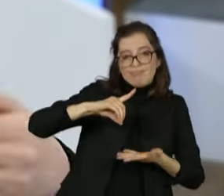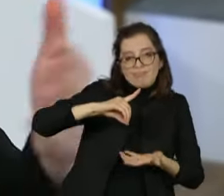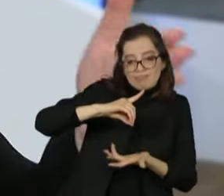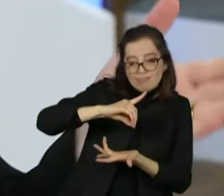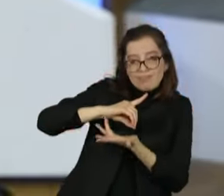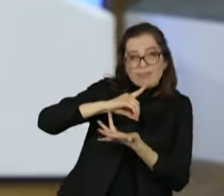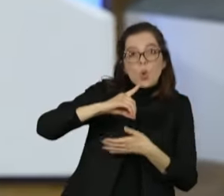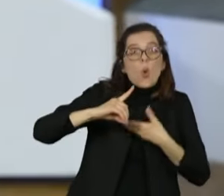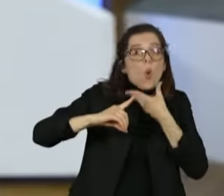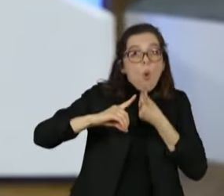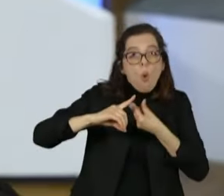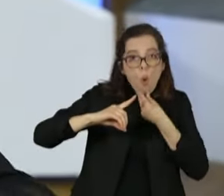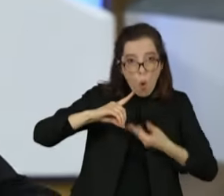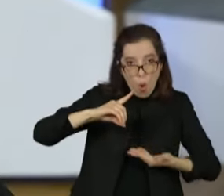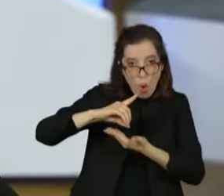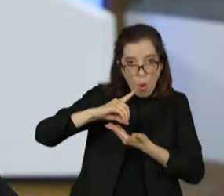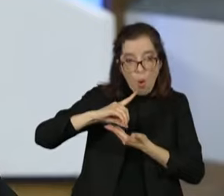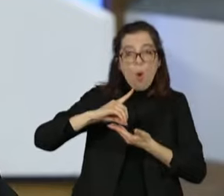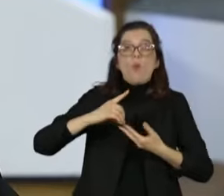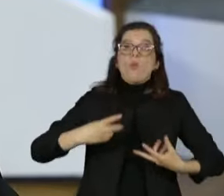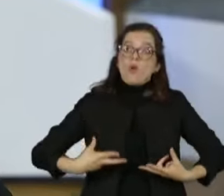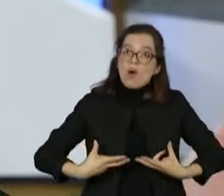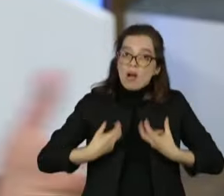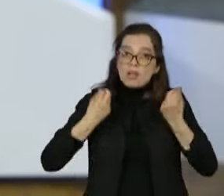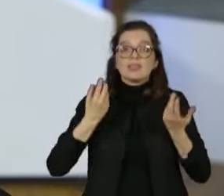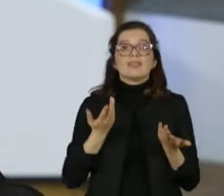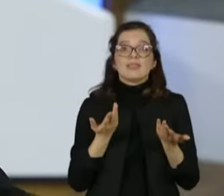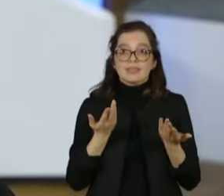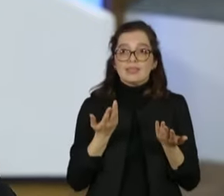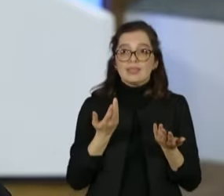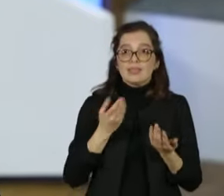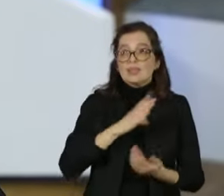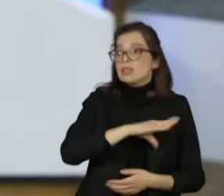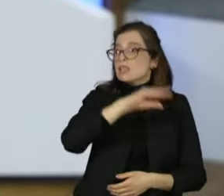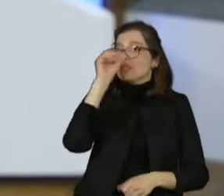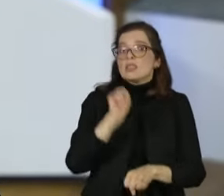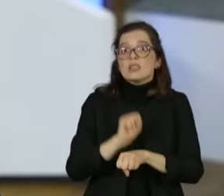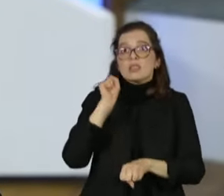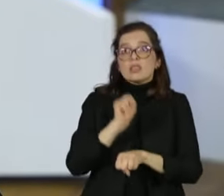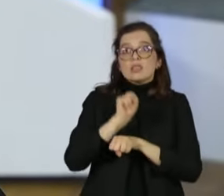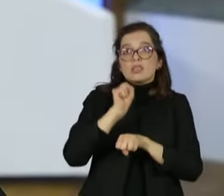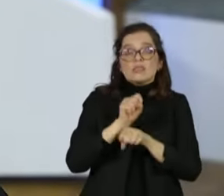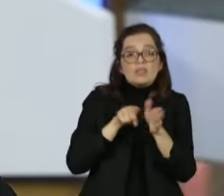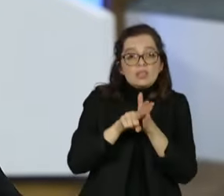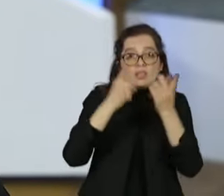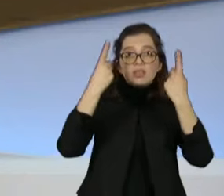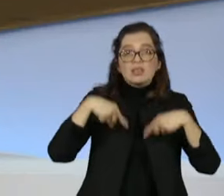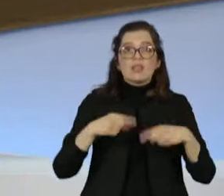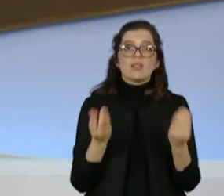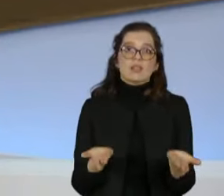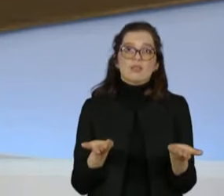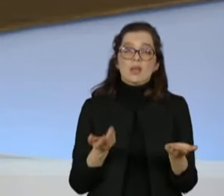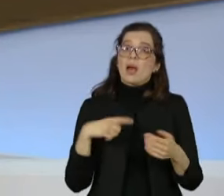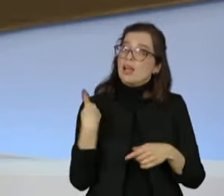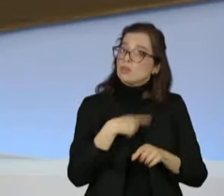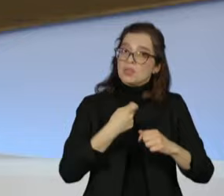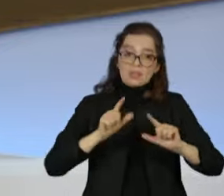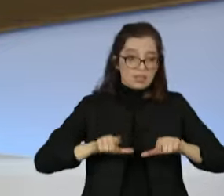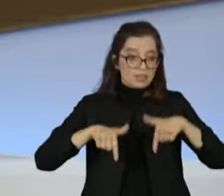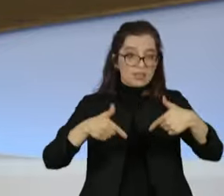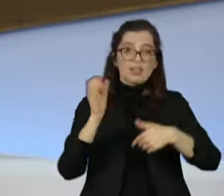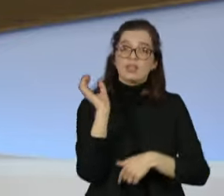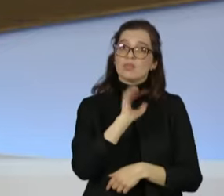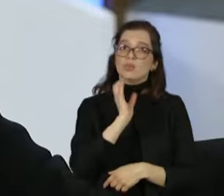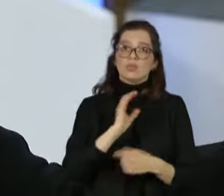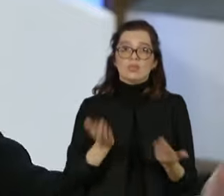correr contra o tempo e correr atrás do presídio de dois anos, vamos fazer. É totalmente compreensível.